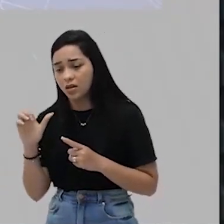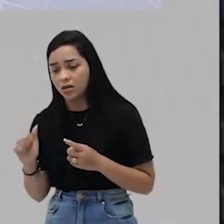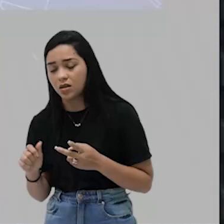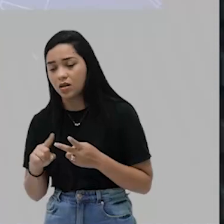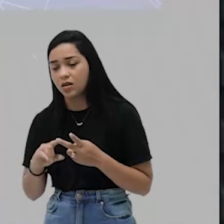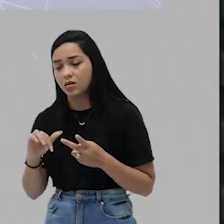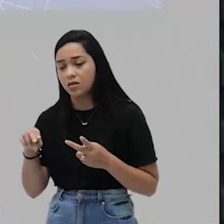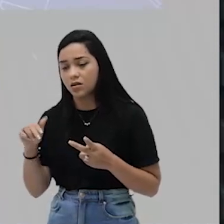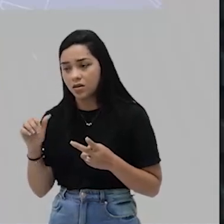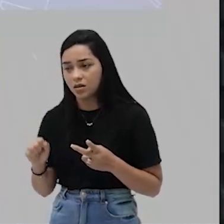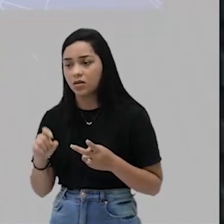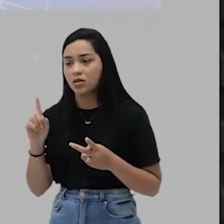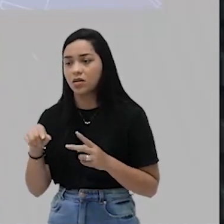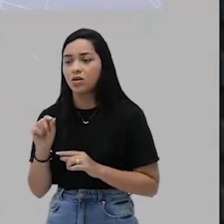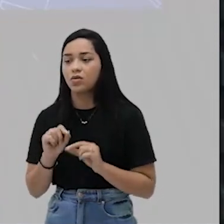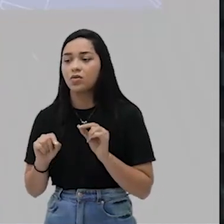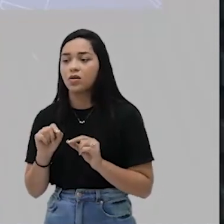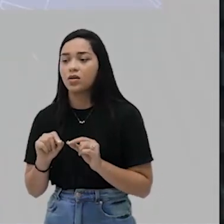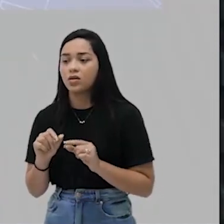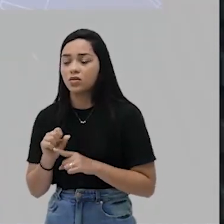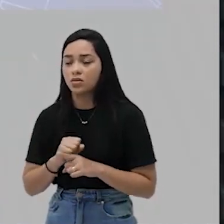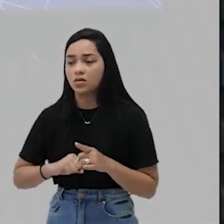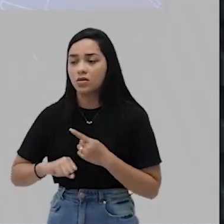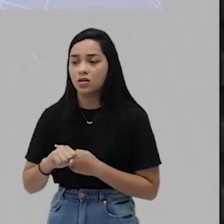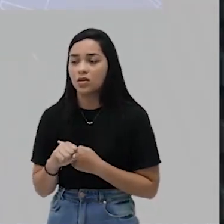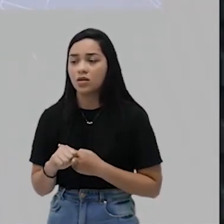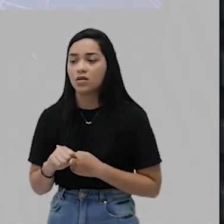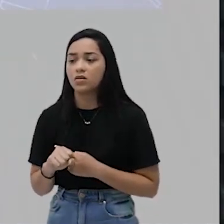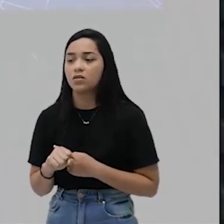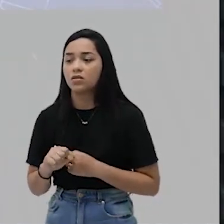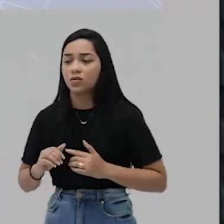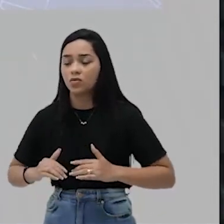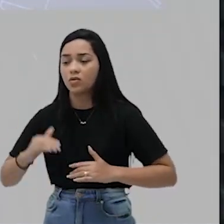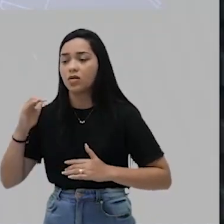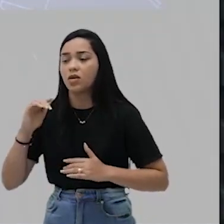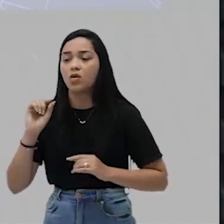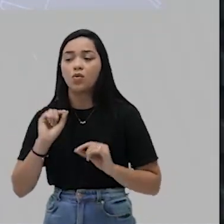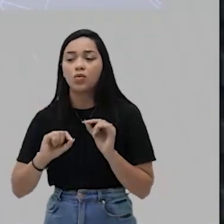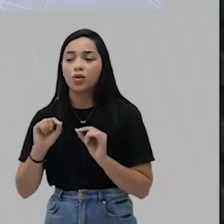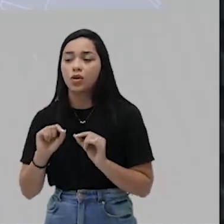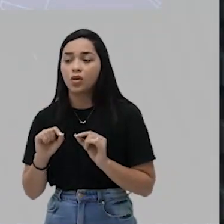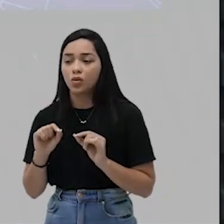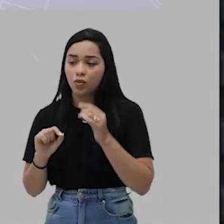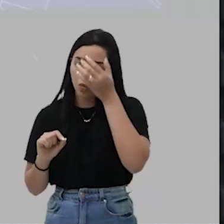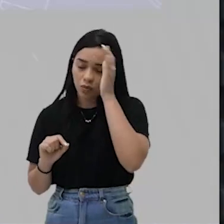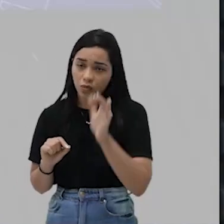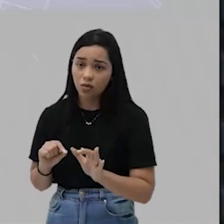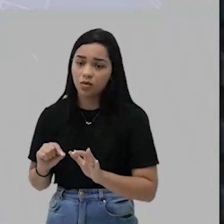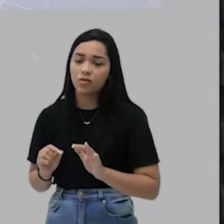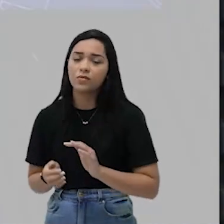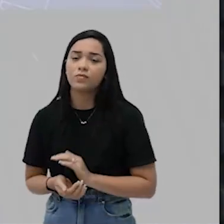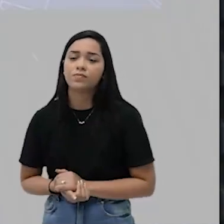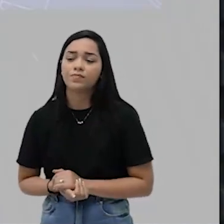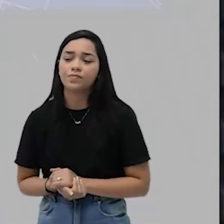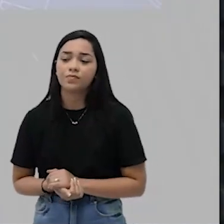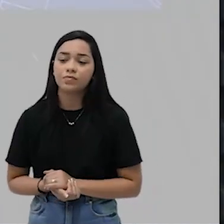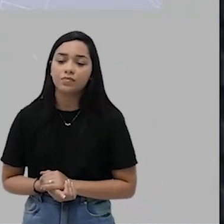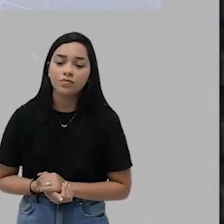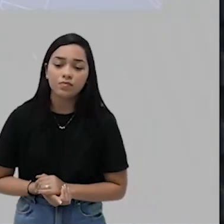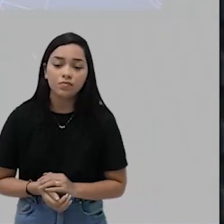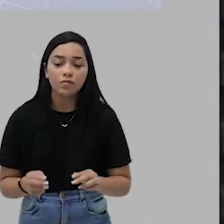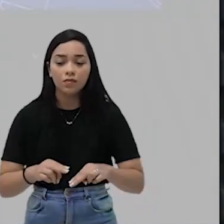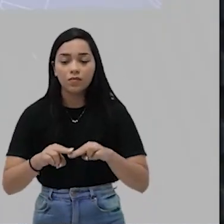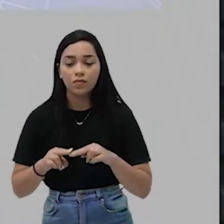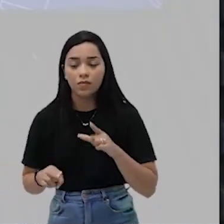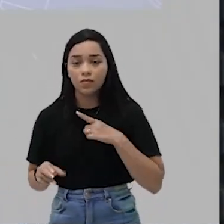eram consideradas sociedades com grau cultural altíssimo. Por conta